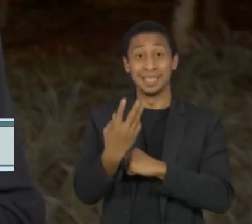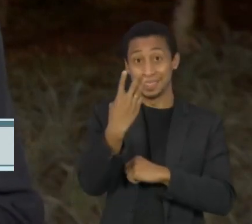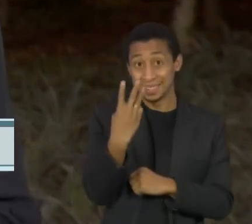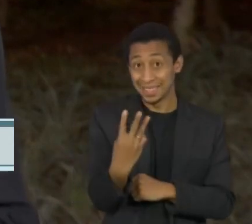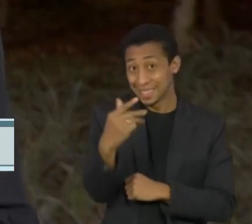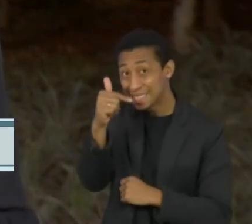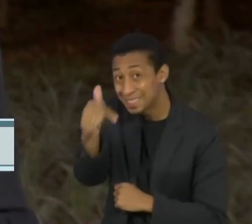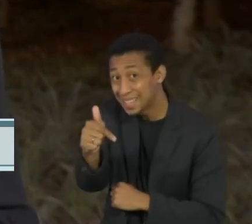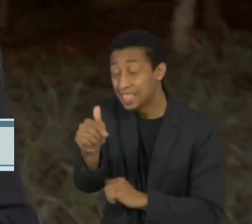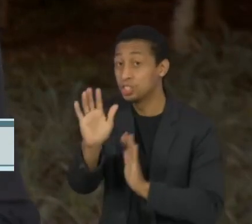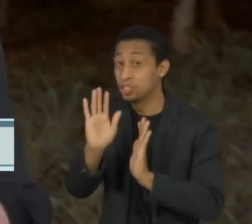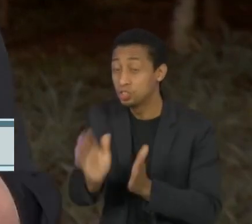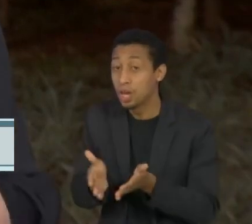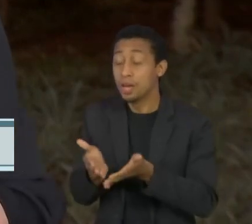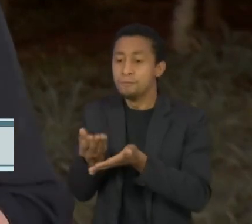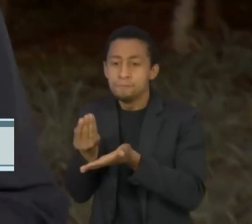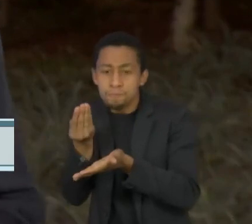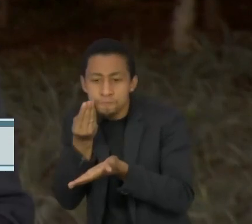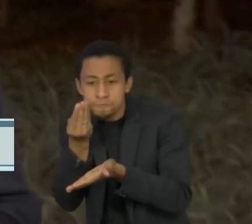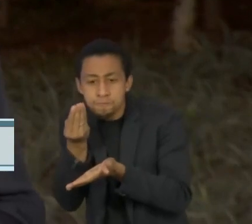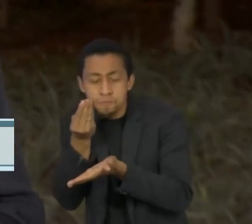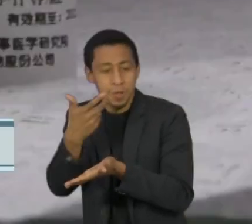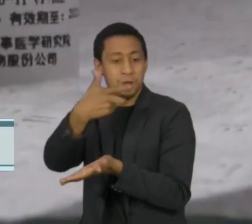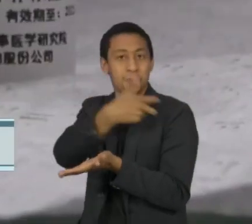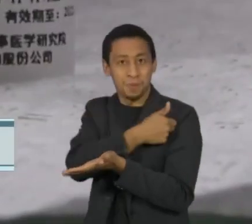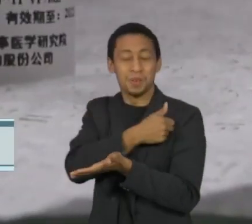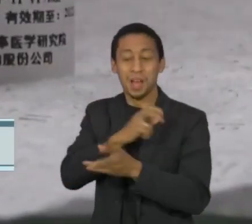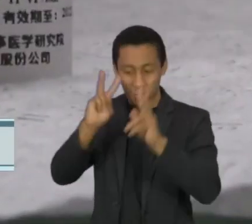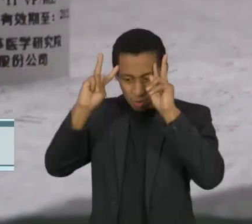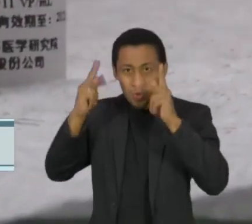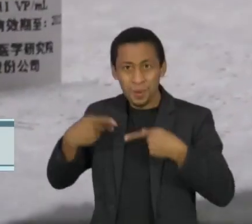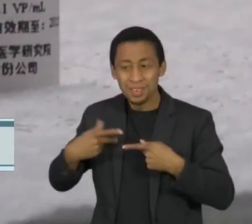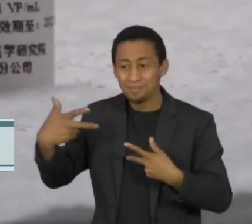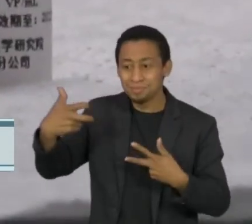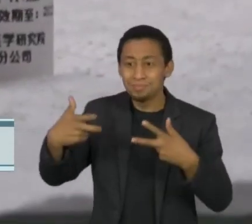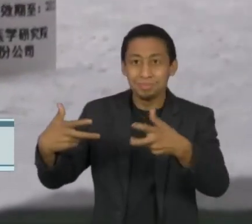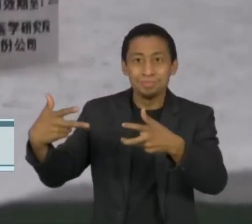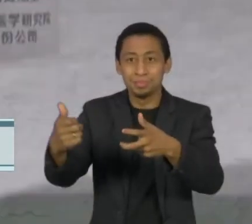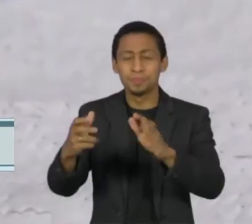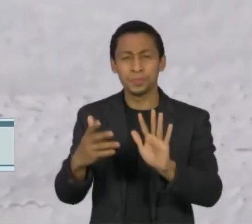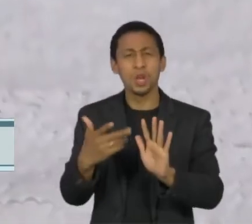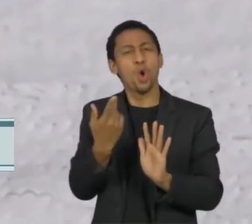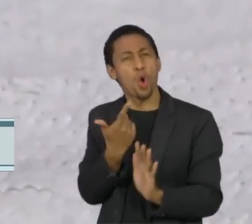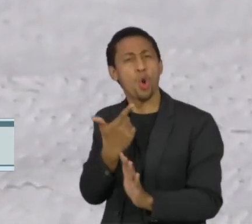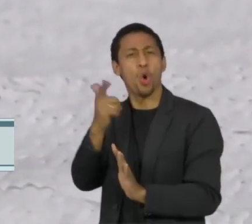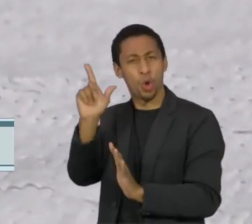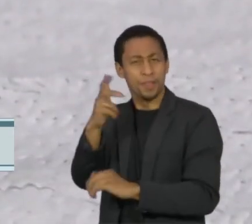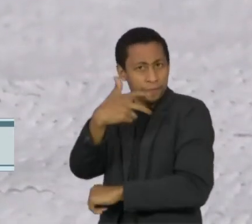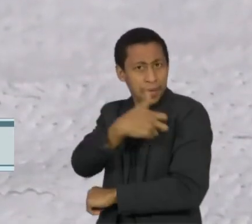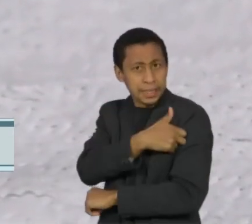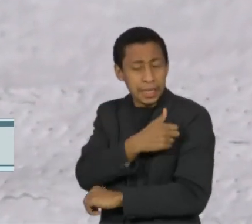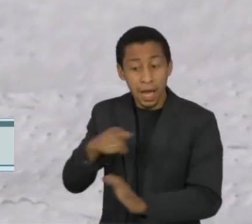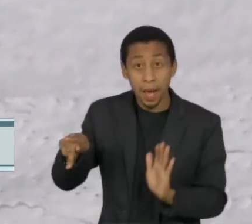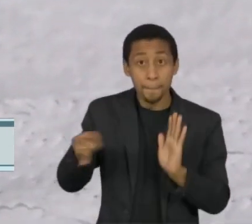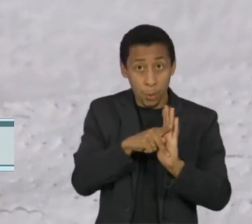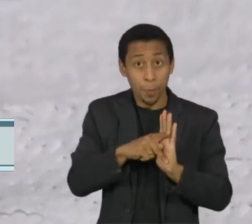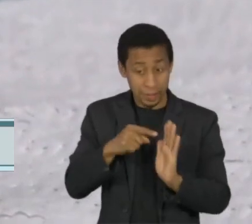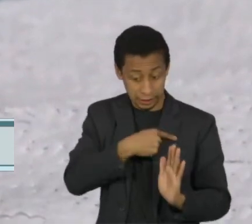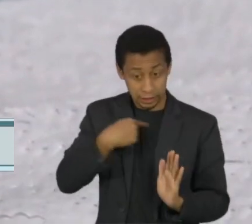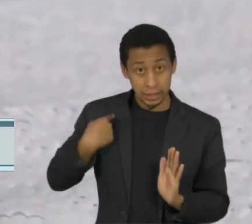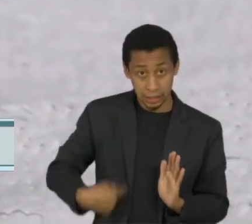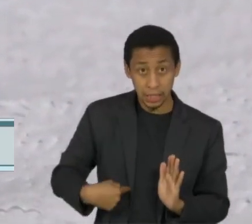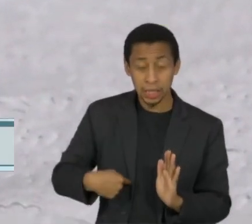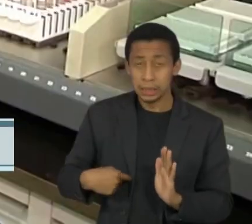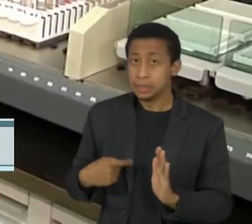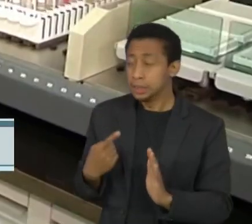estão na fase clínica, que é o teste em humanos. Uma outra vacina chinesa, da CanSino Biologics, se mostrou